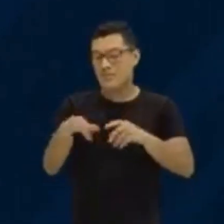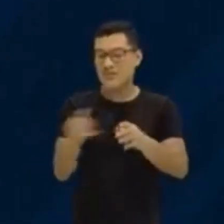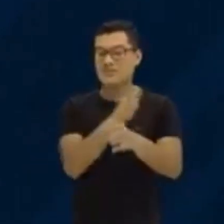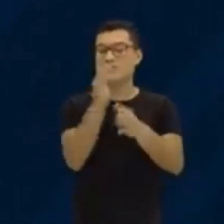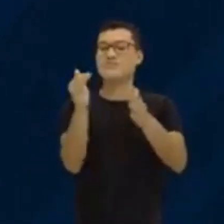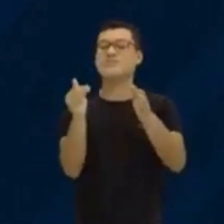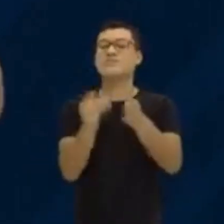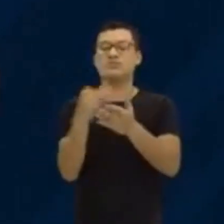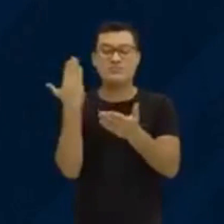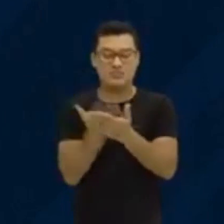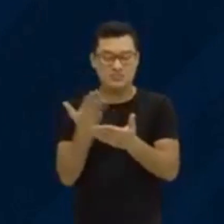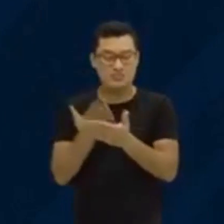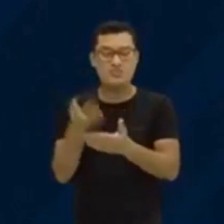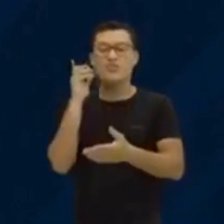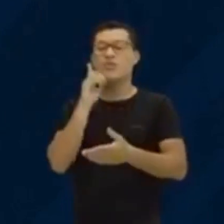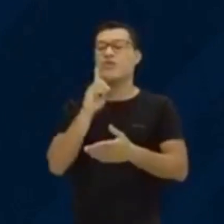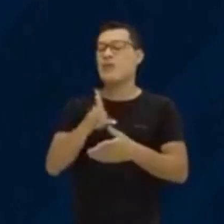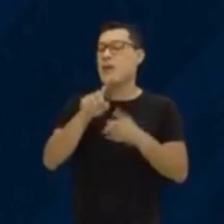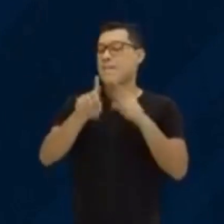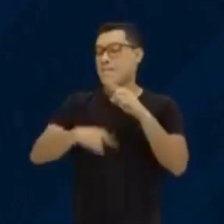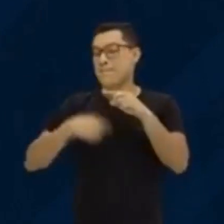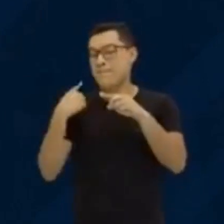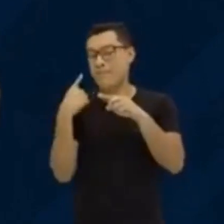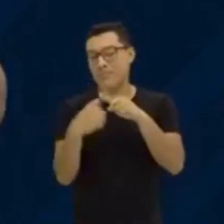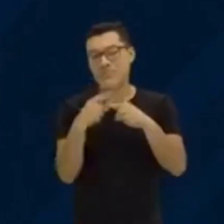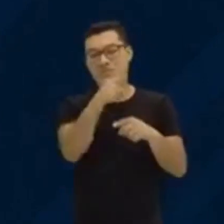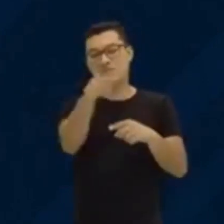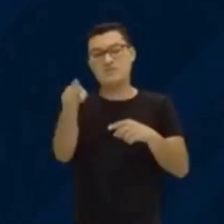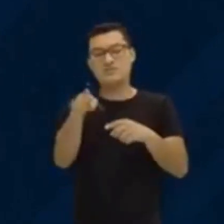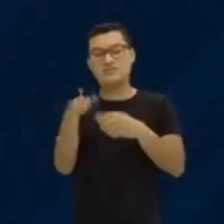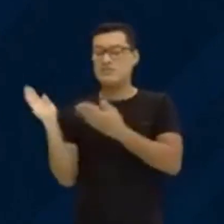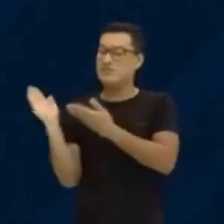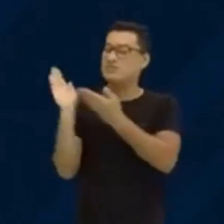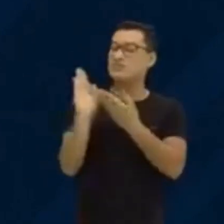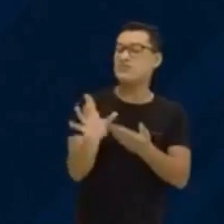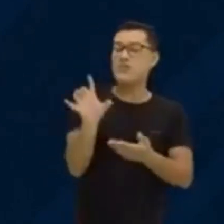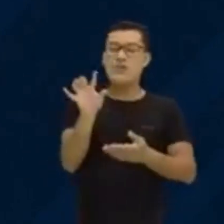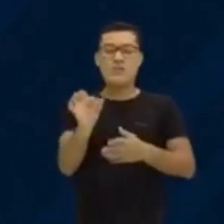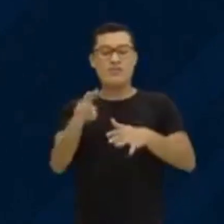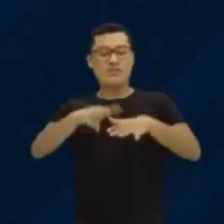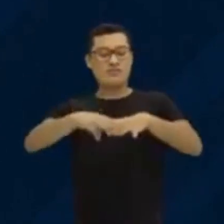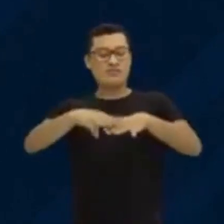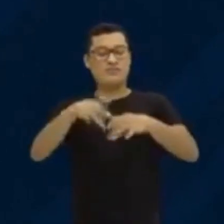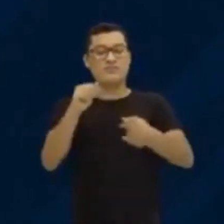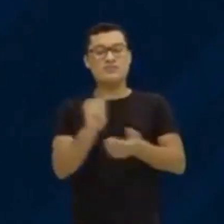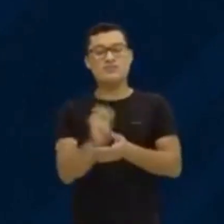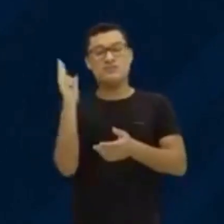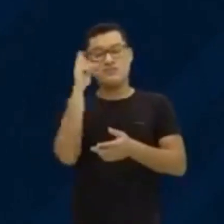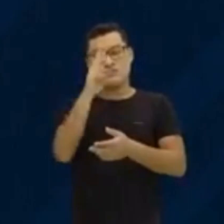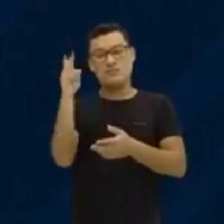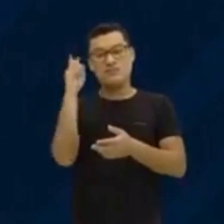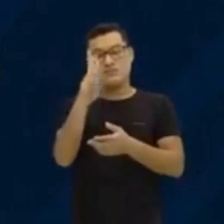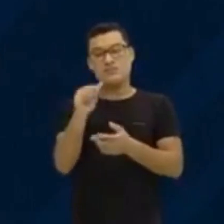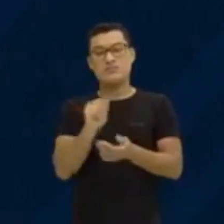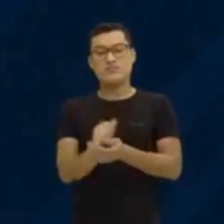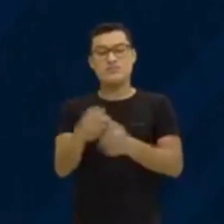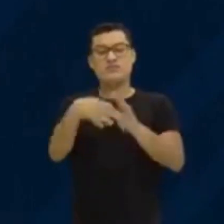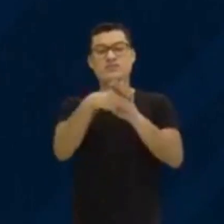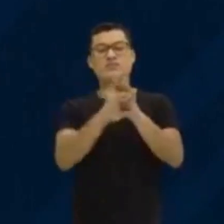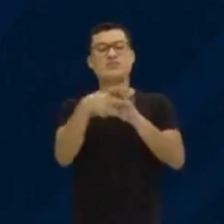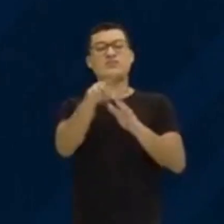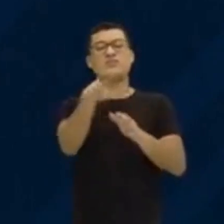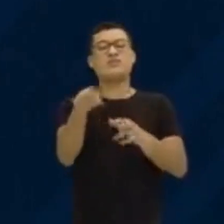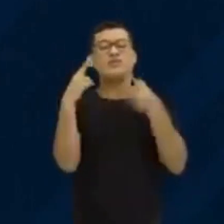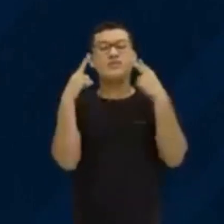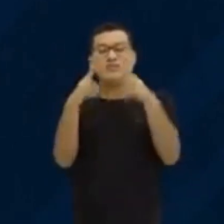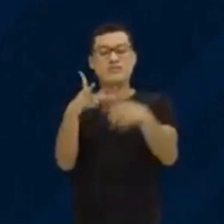rotina de estudos. Mais esse momento aí com vocês para trazer um pouquinho mais da matemática. Relembrando alguns conteúdos lá que tu já viu no